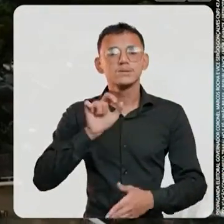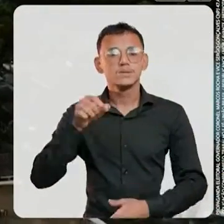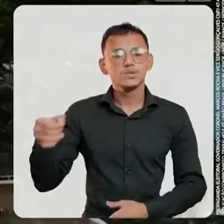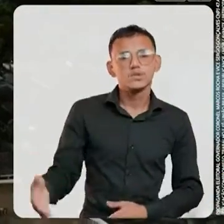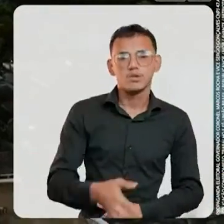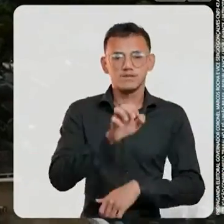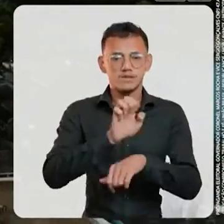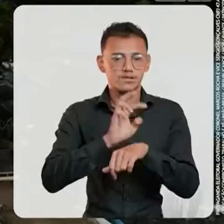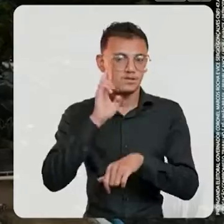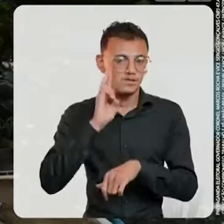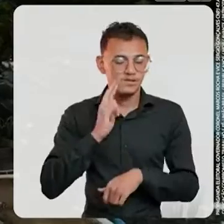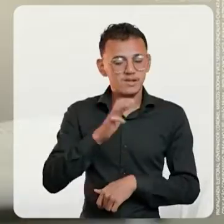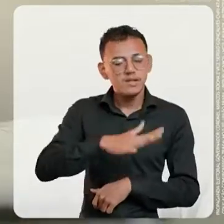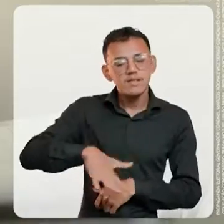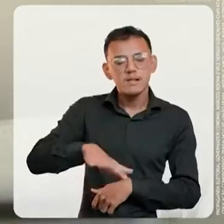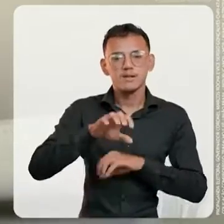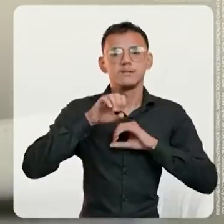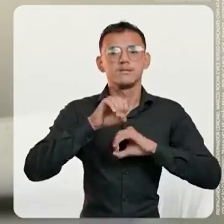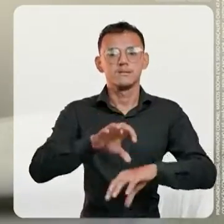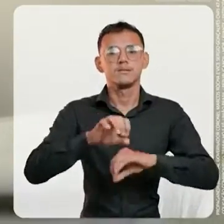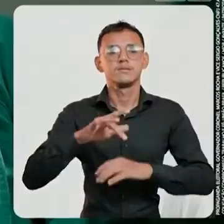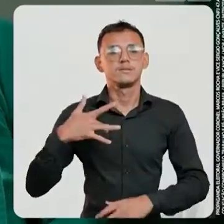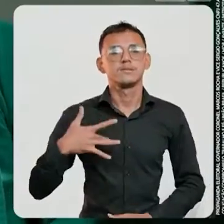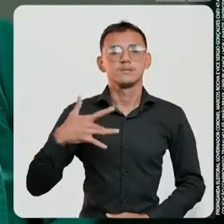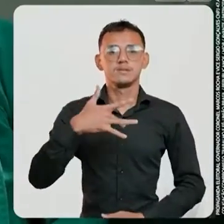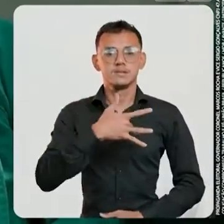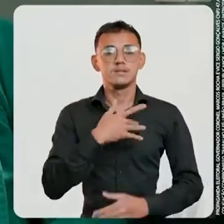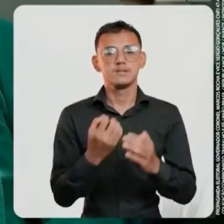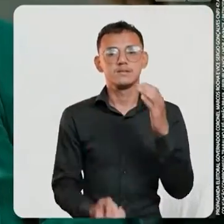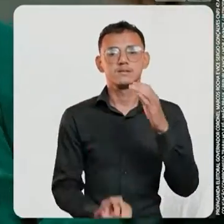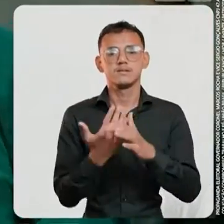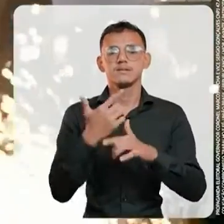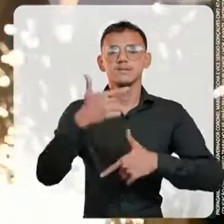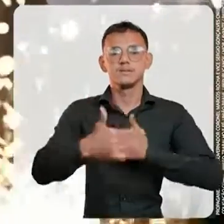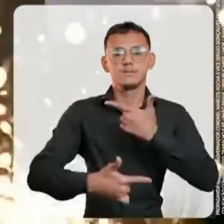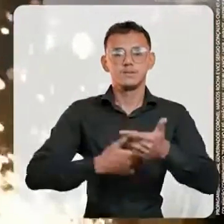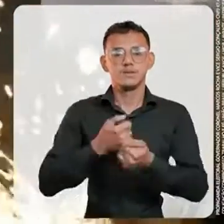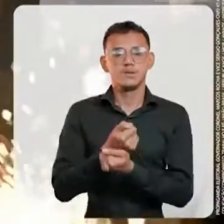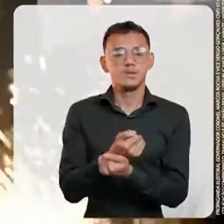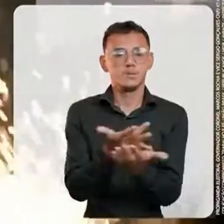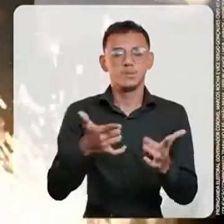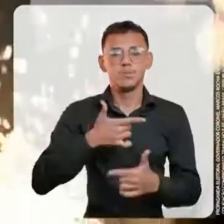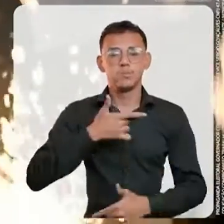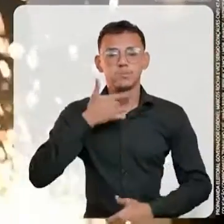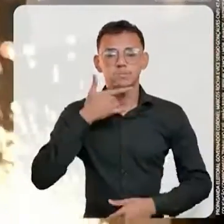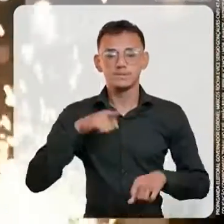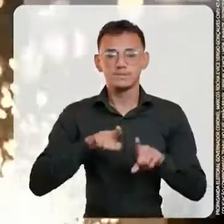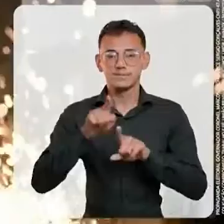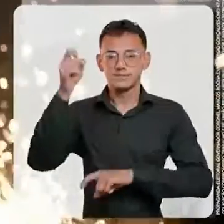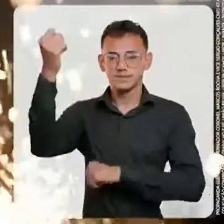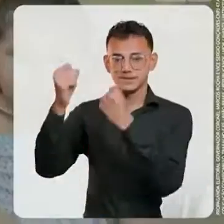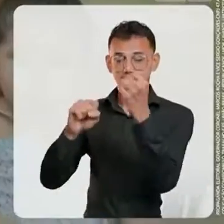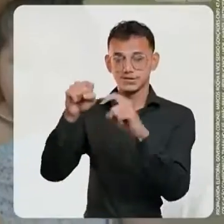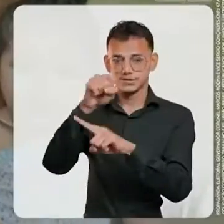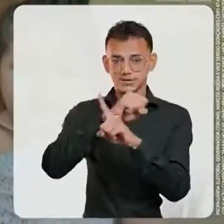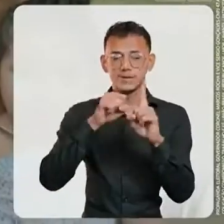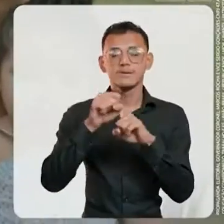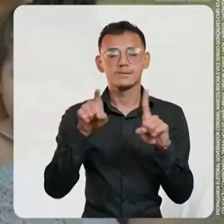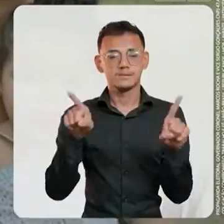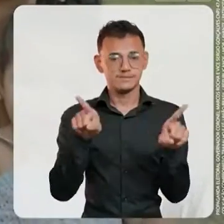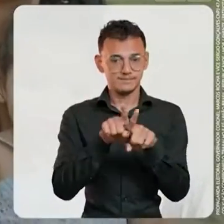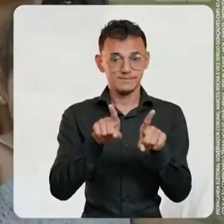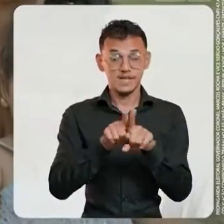nós temos uma nova Rondônia na educação, na saúde, na geração de empregos, na industrialização e também no social.